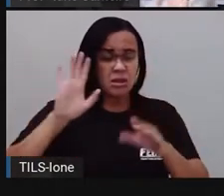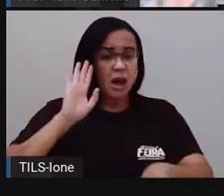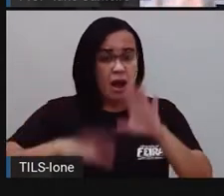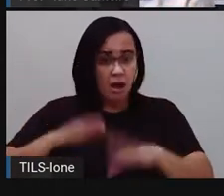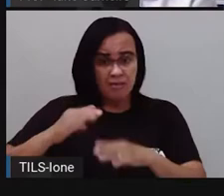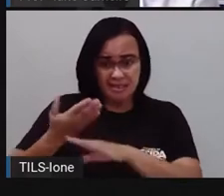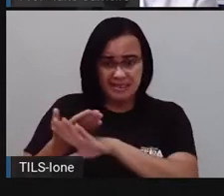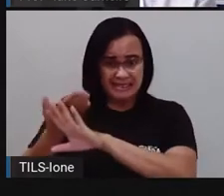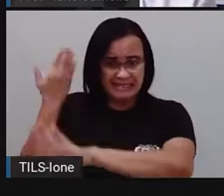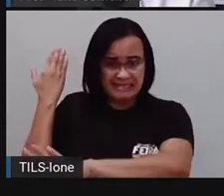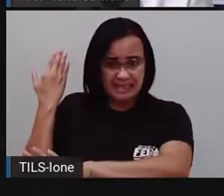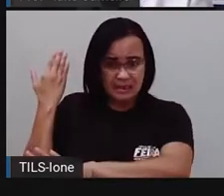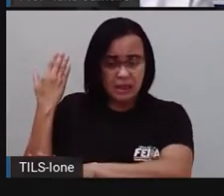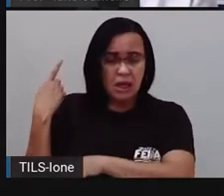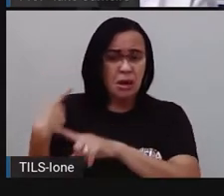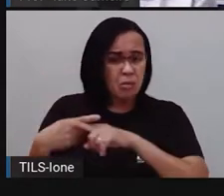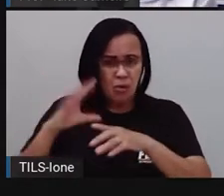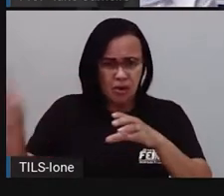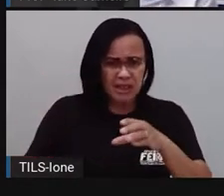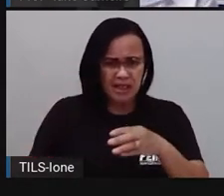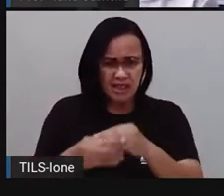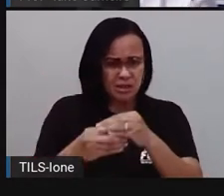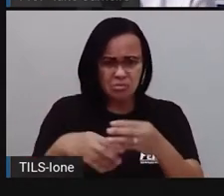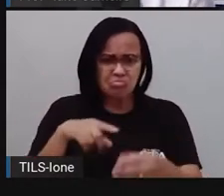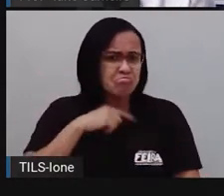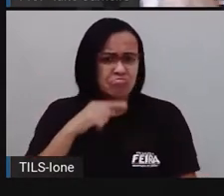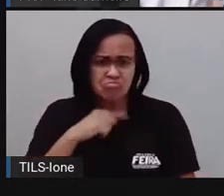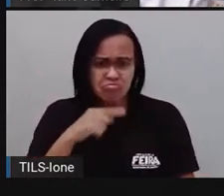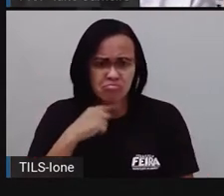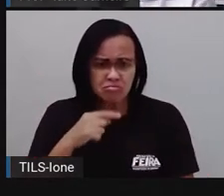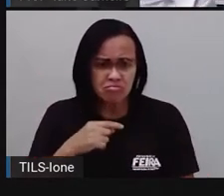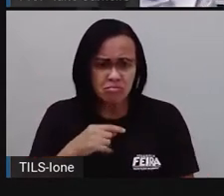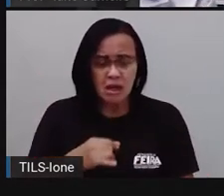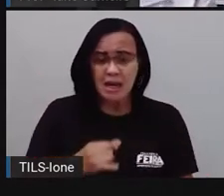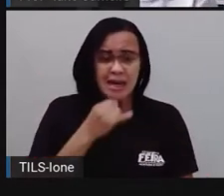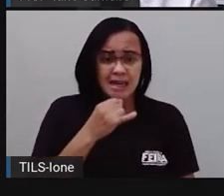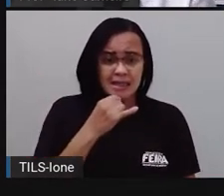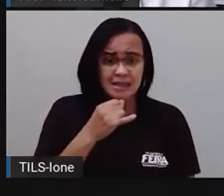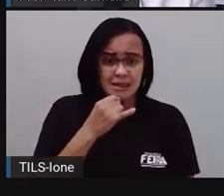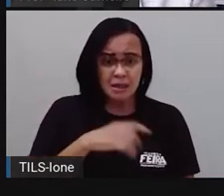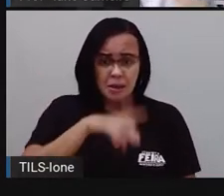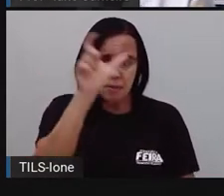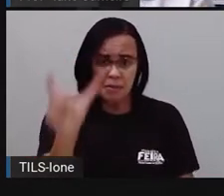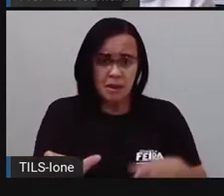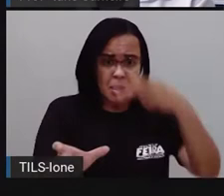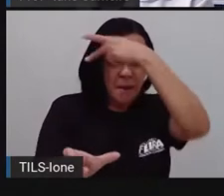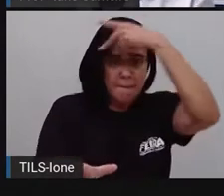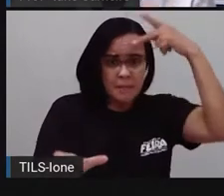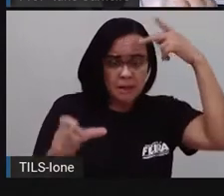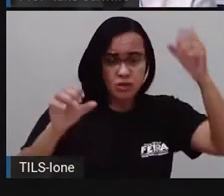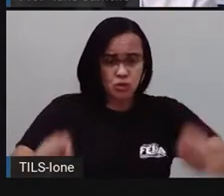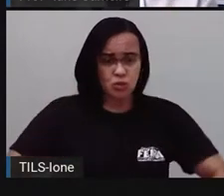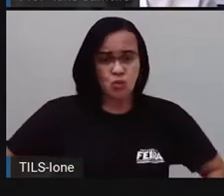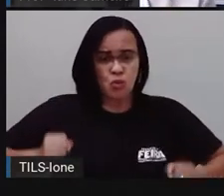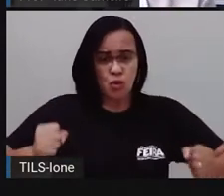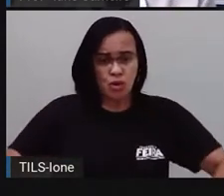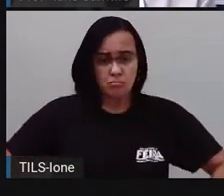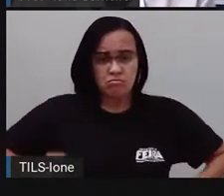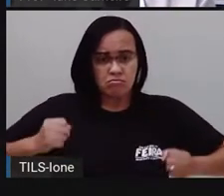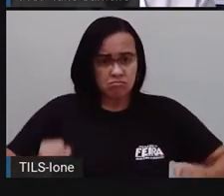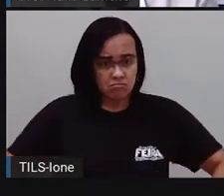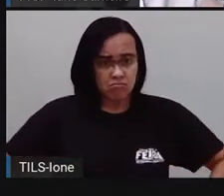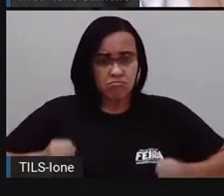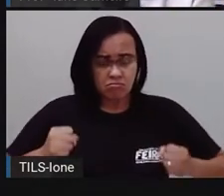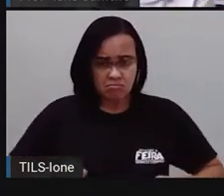encaixam naquele padrão, né? Então, por exemplo, uma pessoa que é cadeirante, Que é deficiente física, aí ela tenta